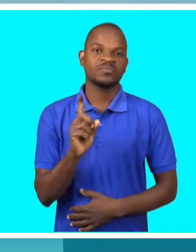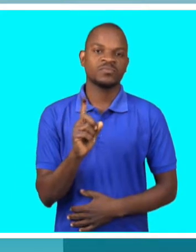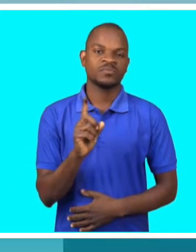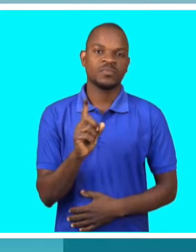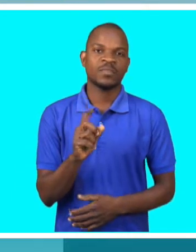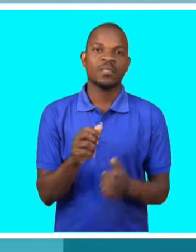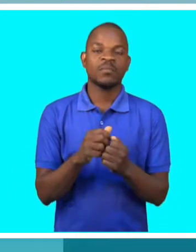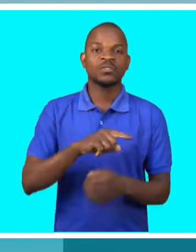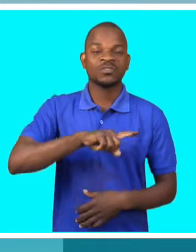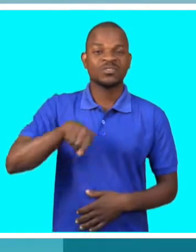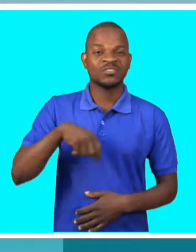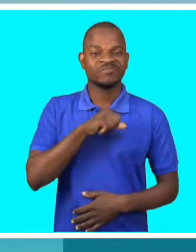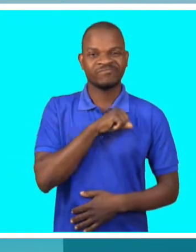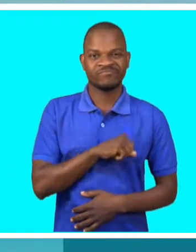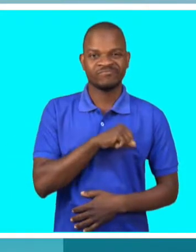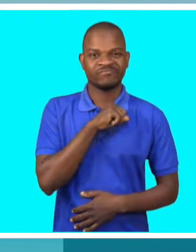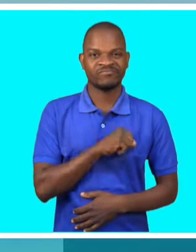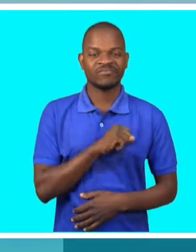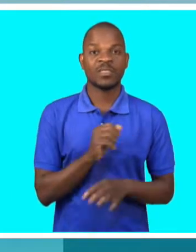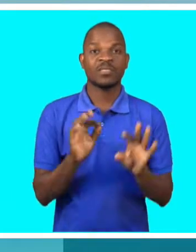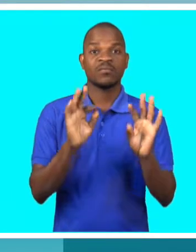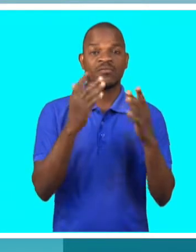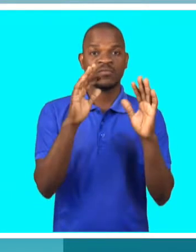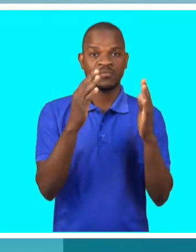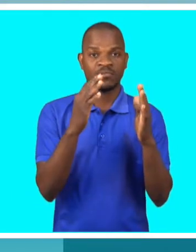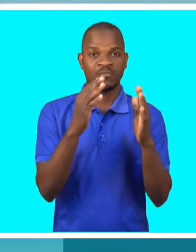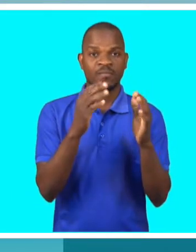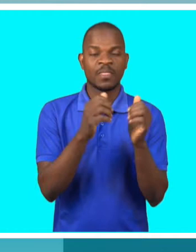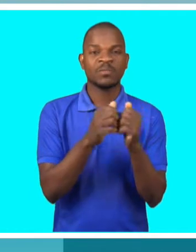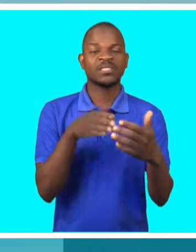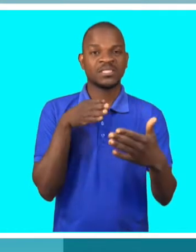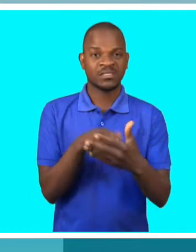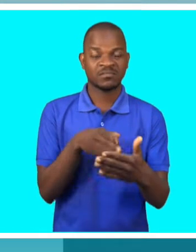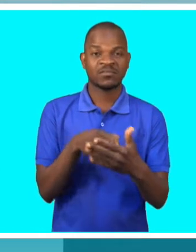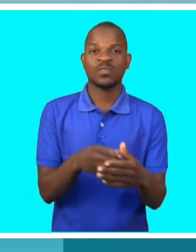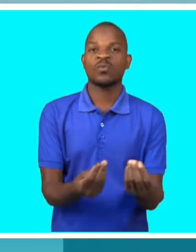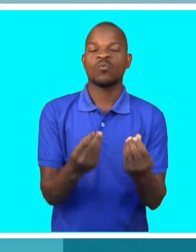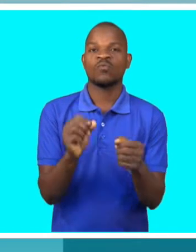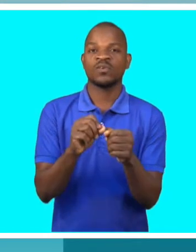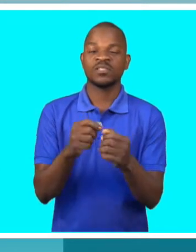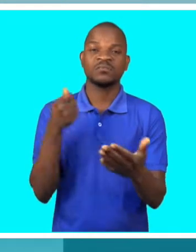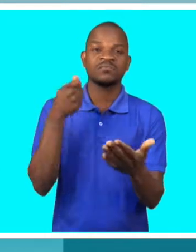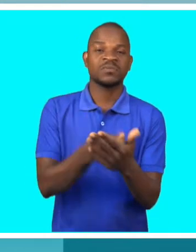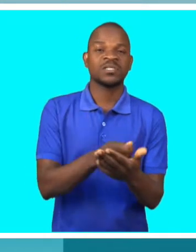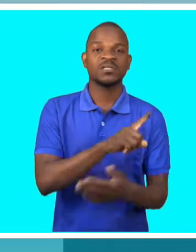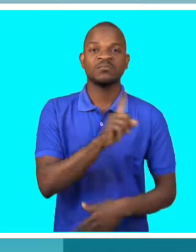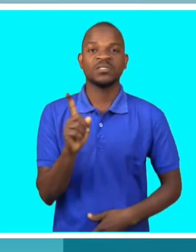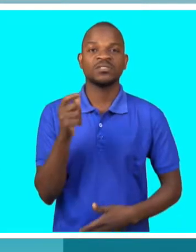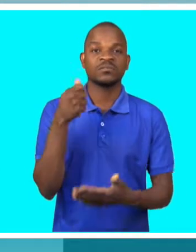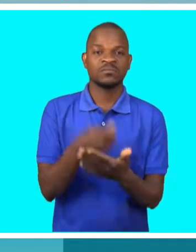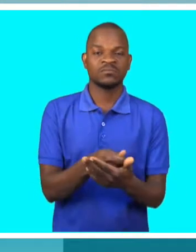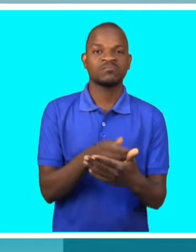E nós vivíamos aí, às vezes, com dificuldades de pagamento da renda mensal.